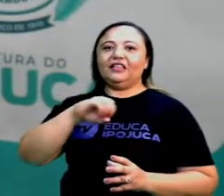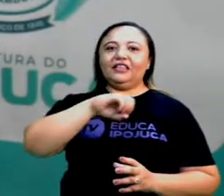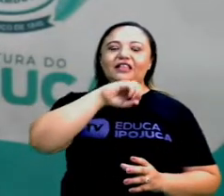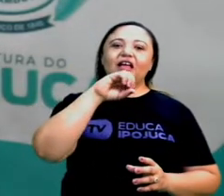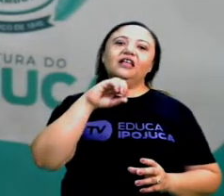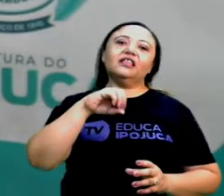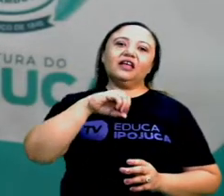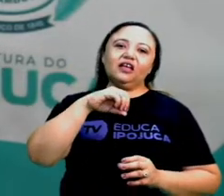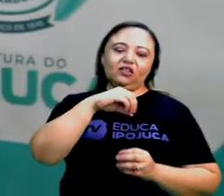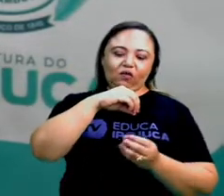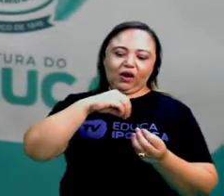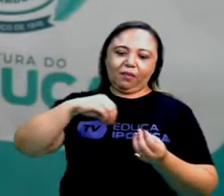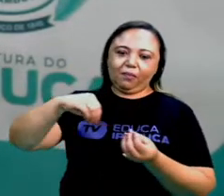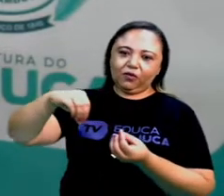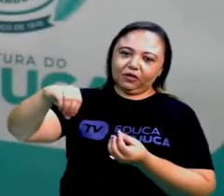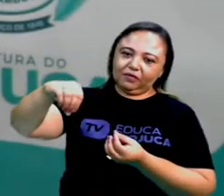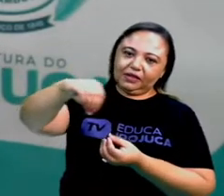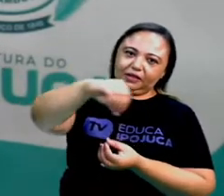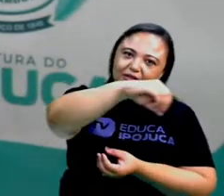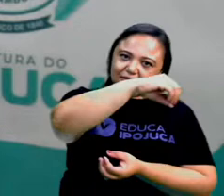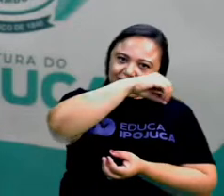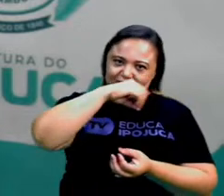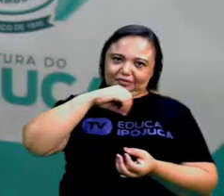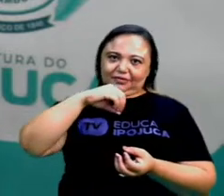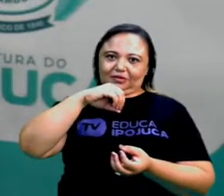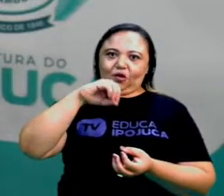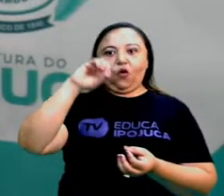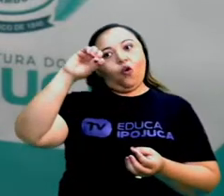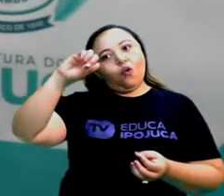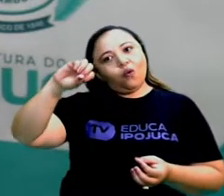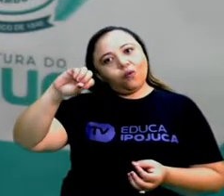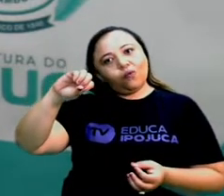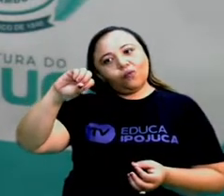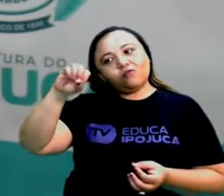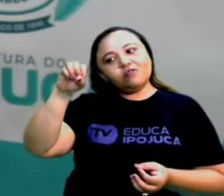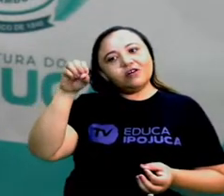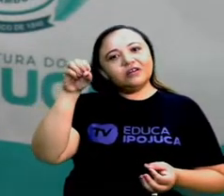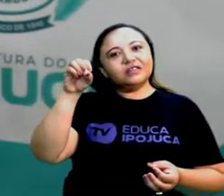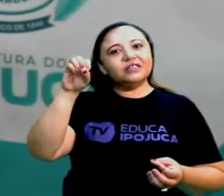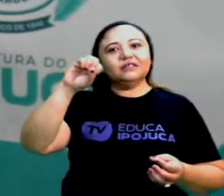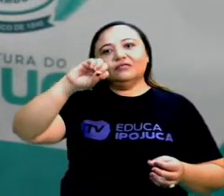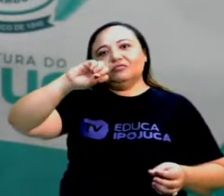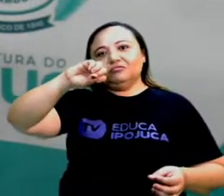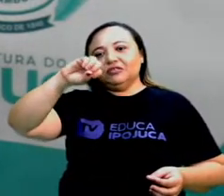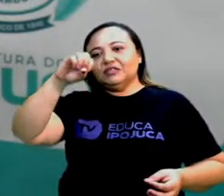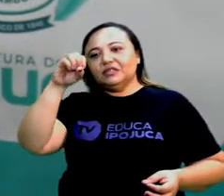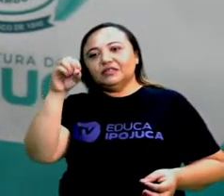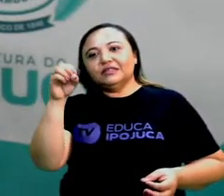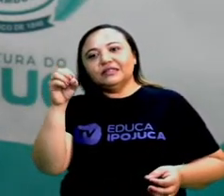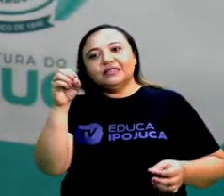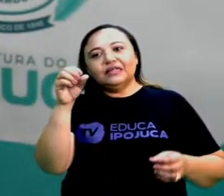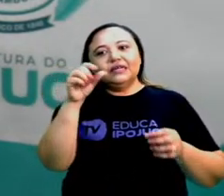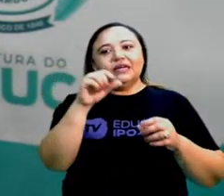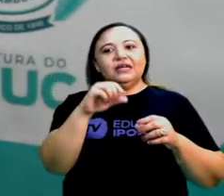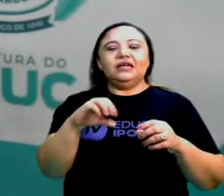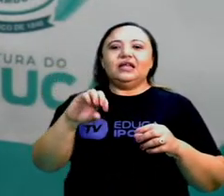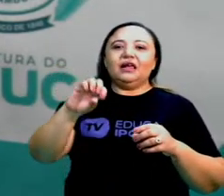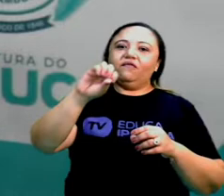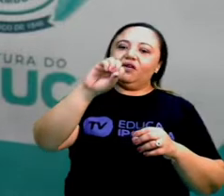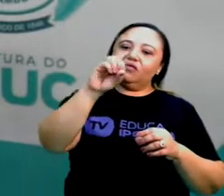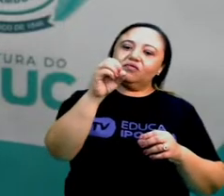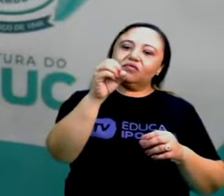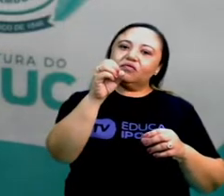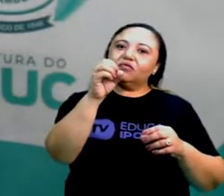de translação, que a gente já estudou em outra aula. Quando ocorre a translação, que é onde a Terra vai mudando de lugar